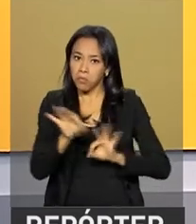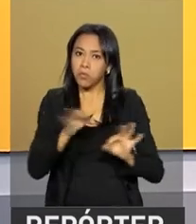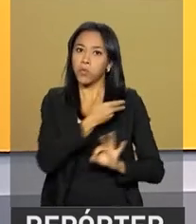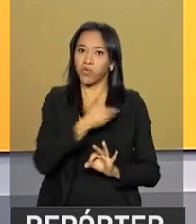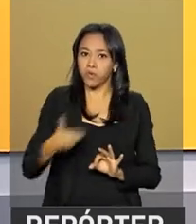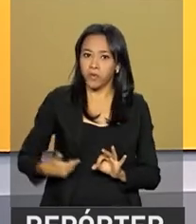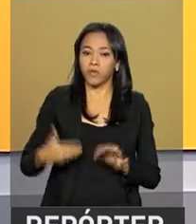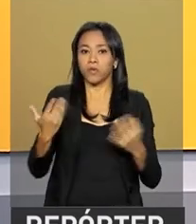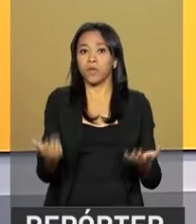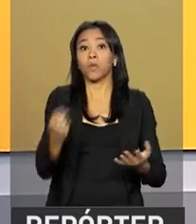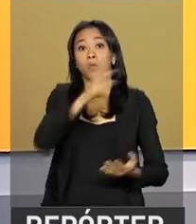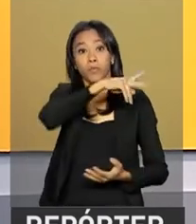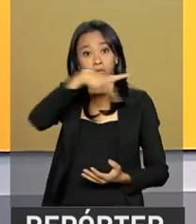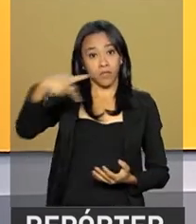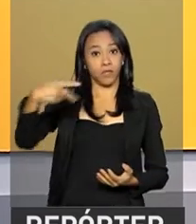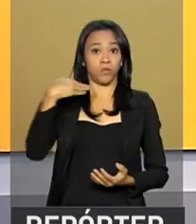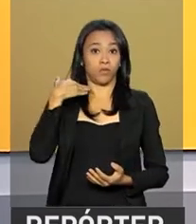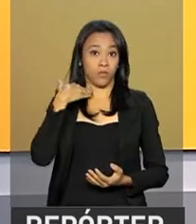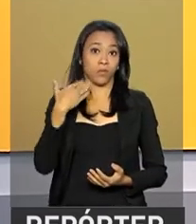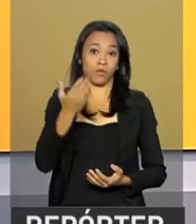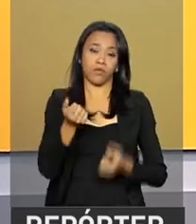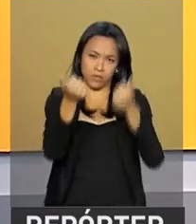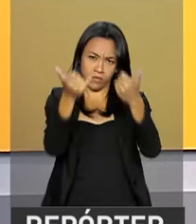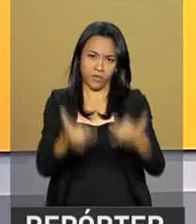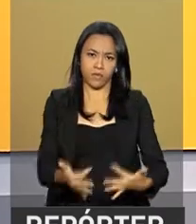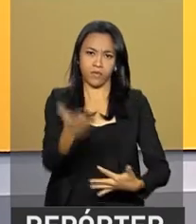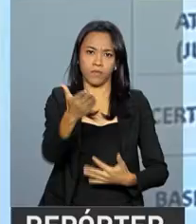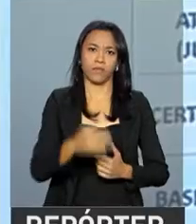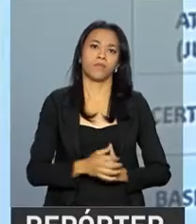presidente da Caixa, Gilberto Oc, comentou os números.